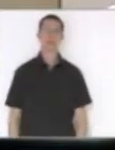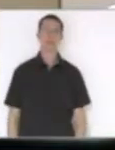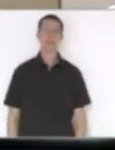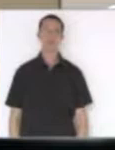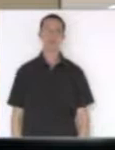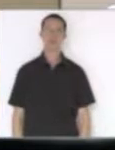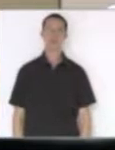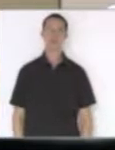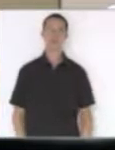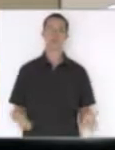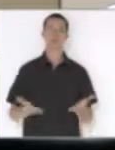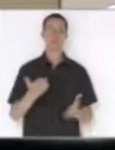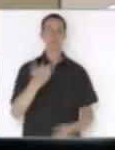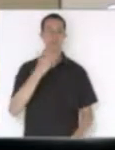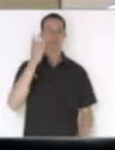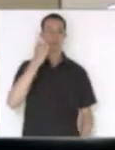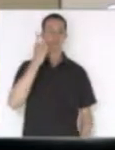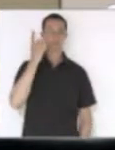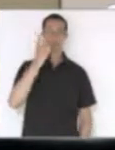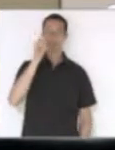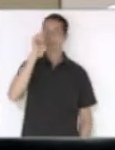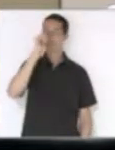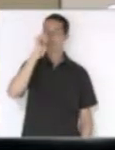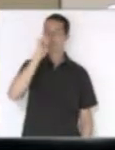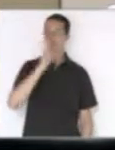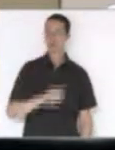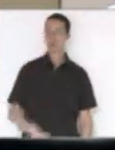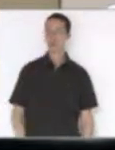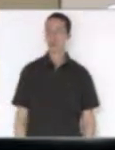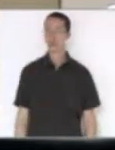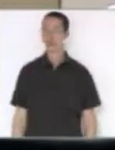com a palavra o deputado João Antônio Amin.